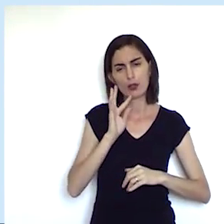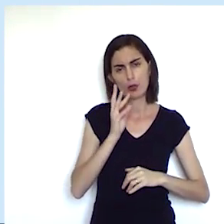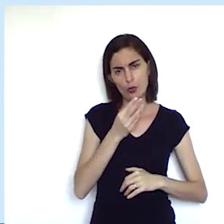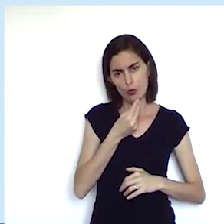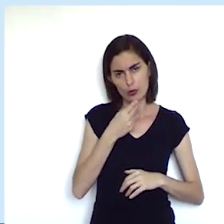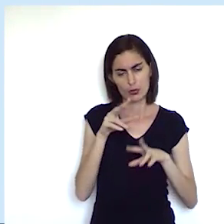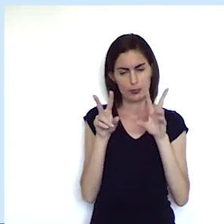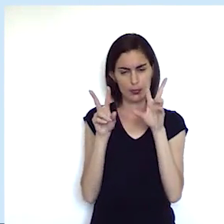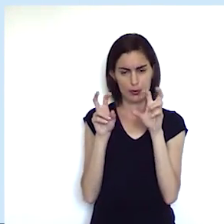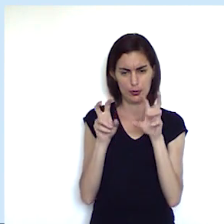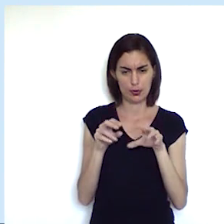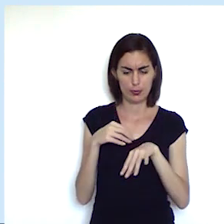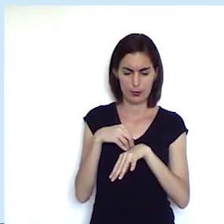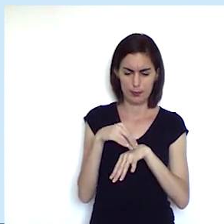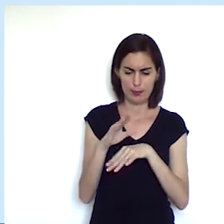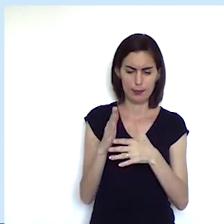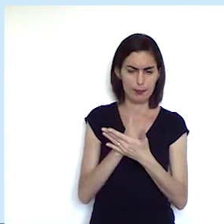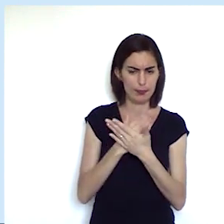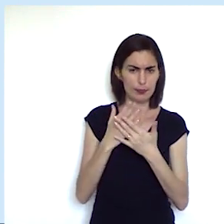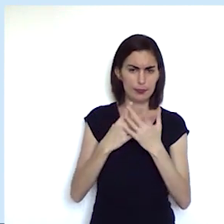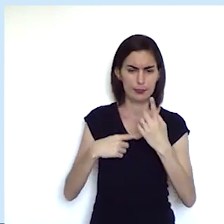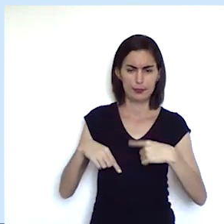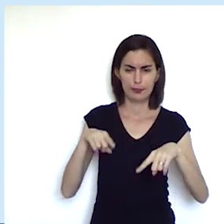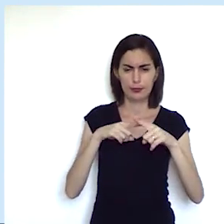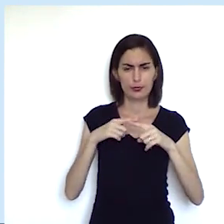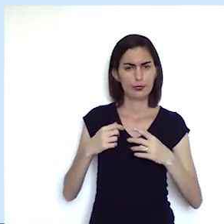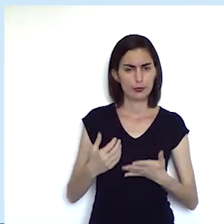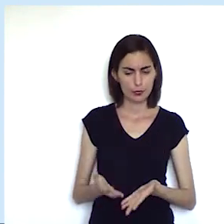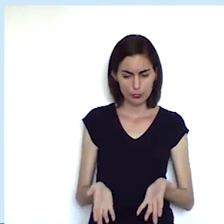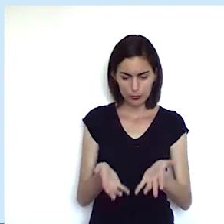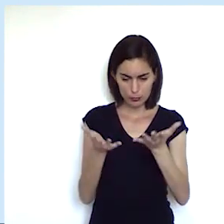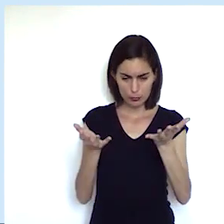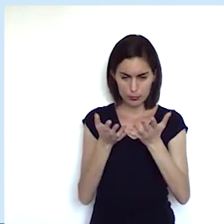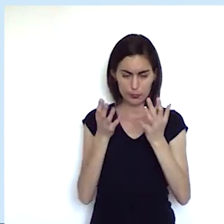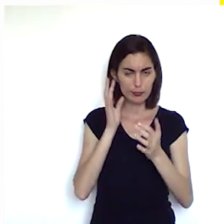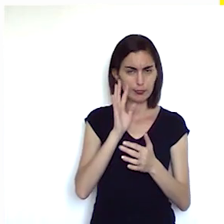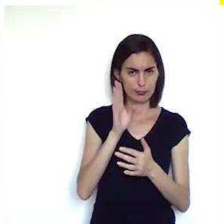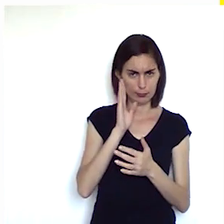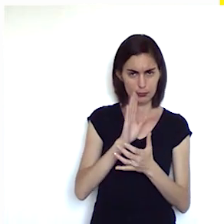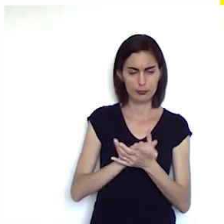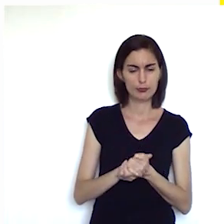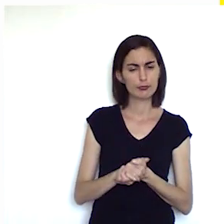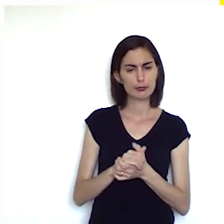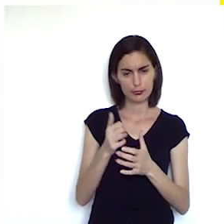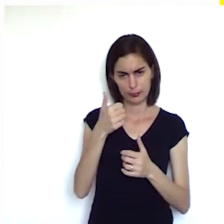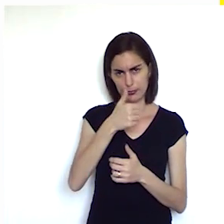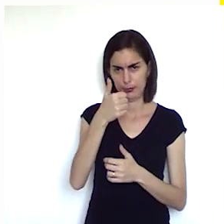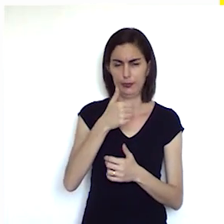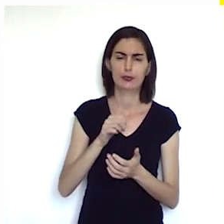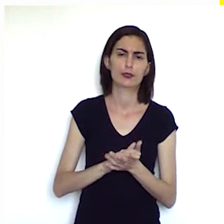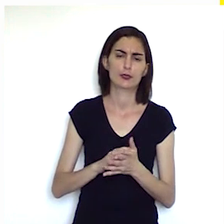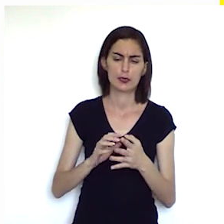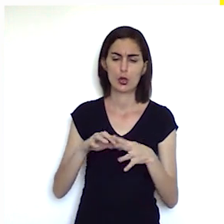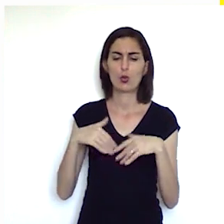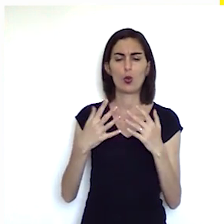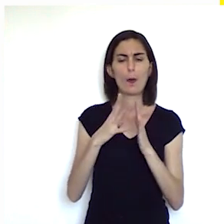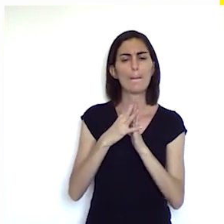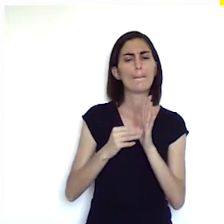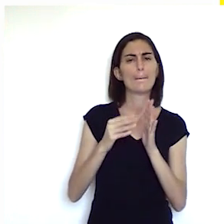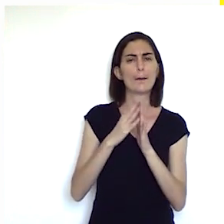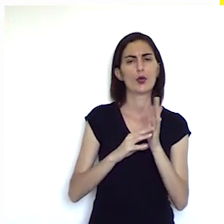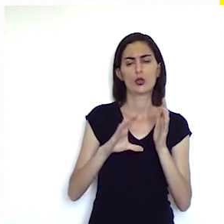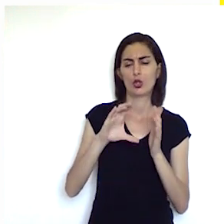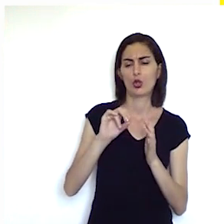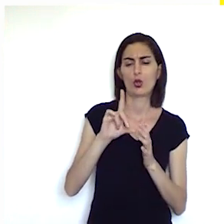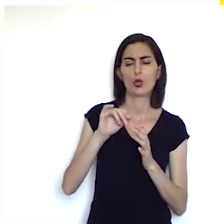sobre o tema e trago algumas questões para a gente fortalecer um pouco essa compreensão primeiro quais os modelos de colonização que